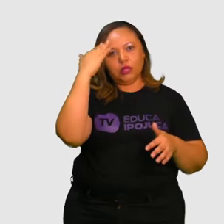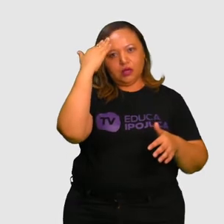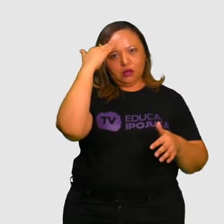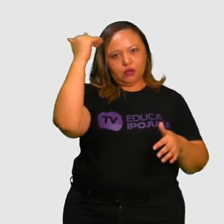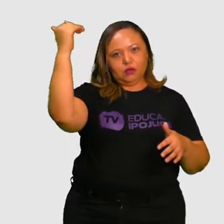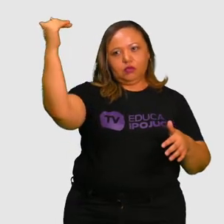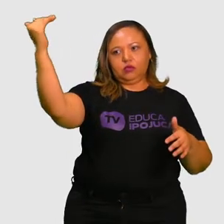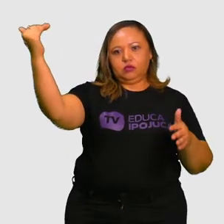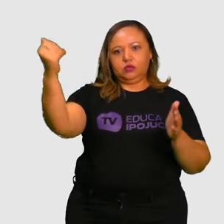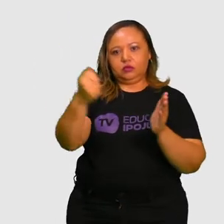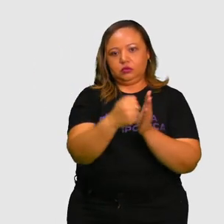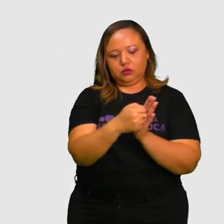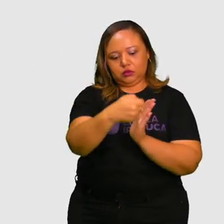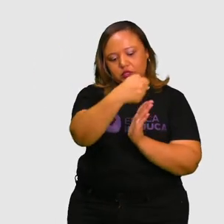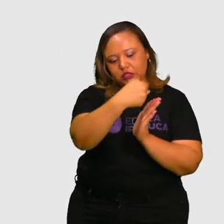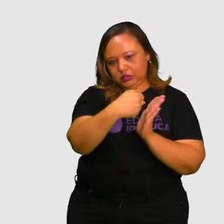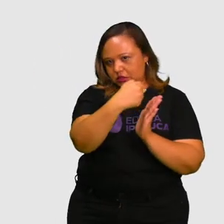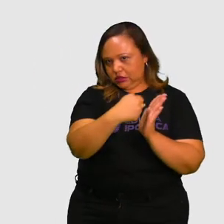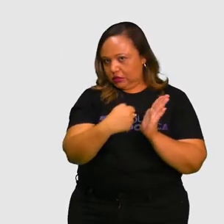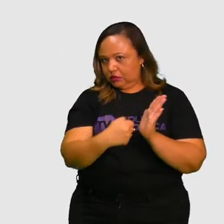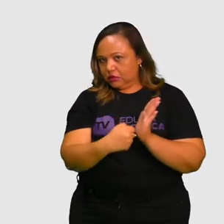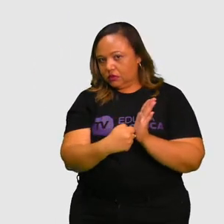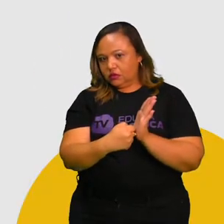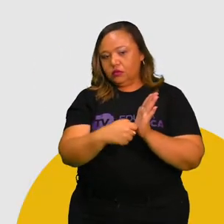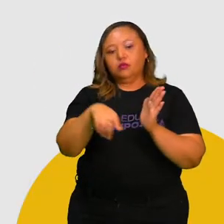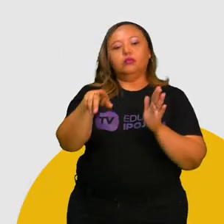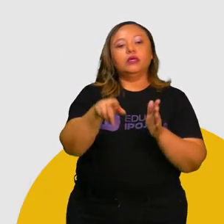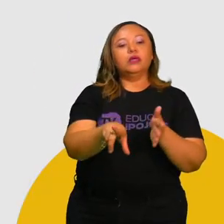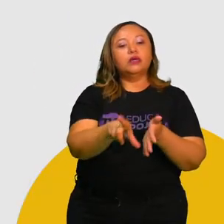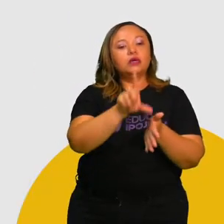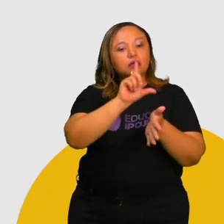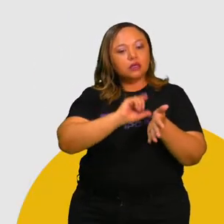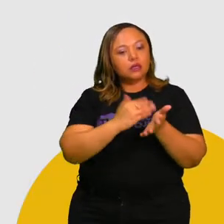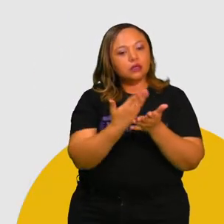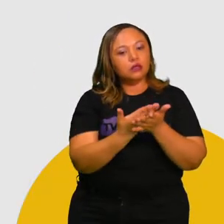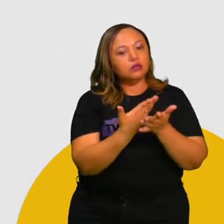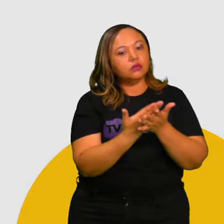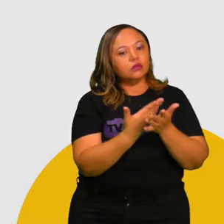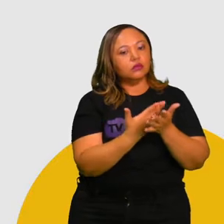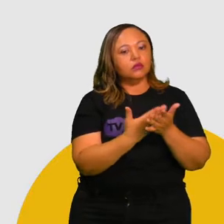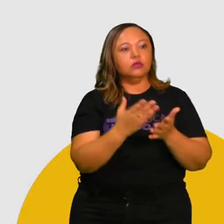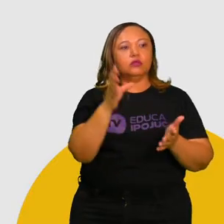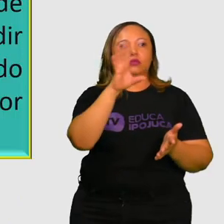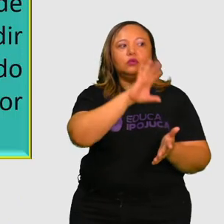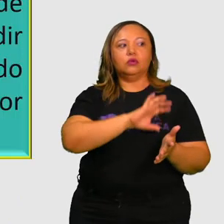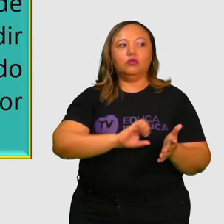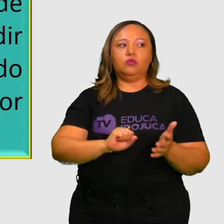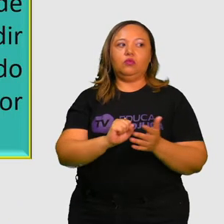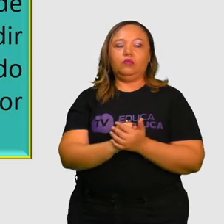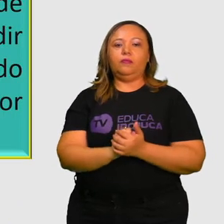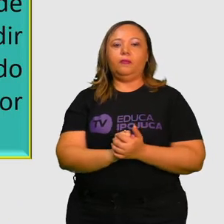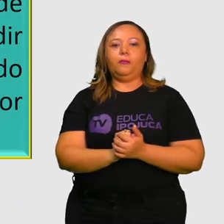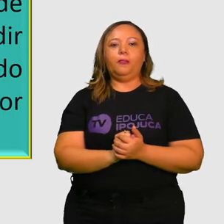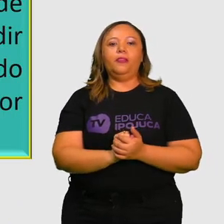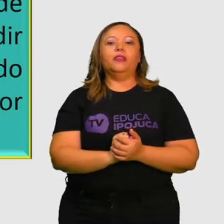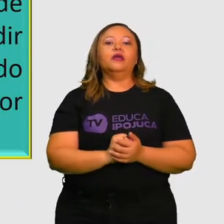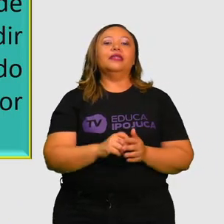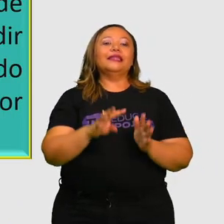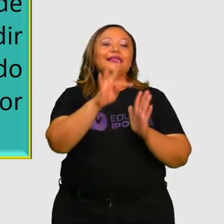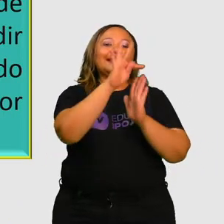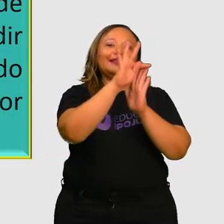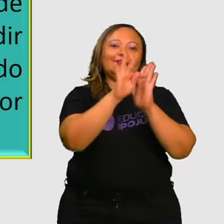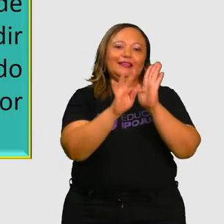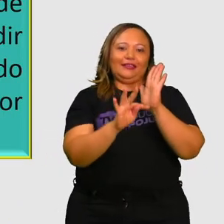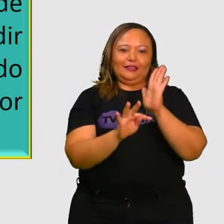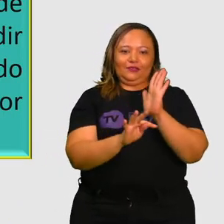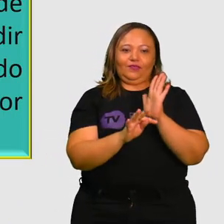autor era especialista no assunto abordado. Vamos a alguns conceitos. Texto de